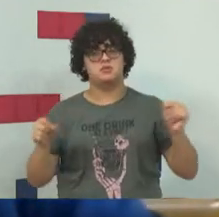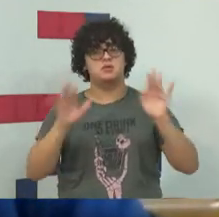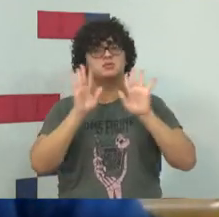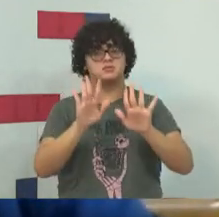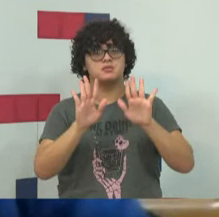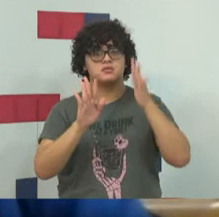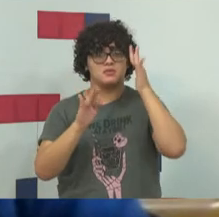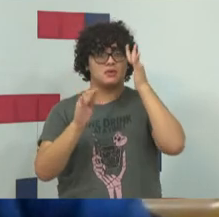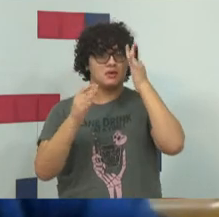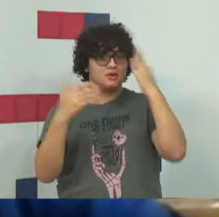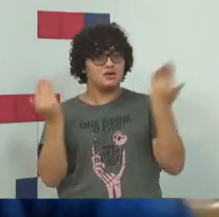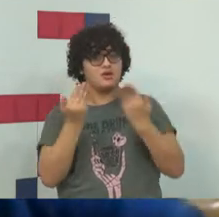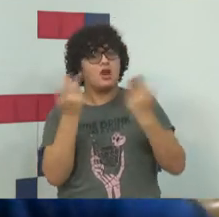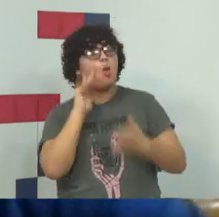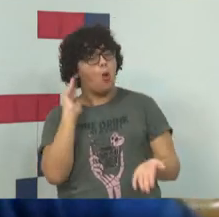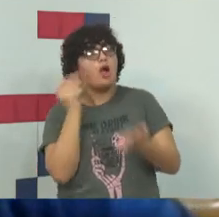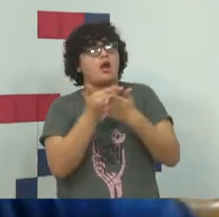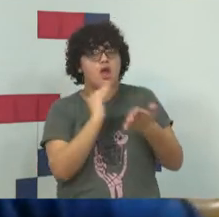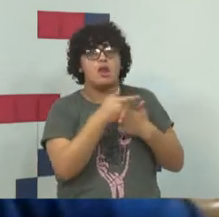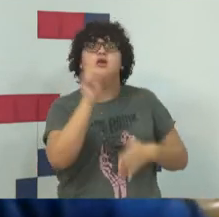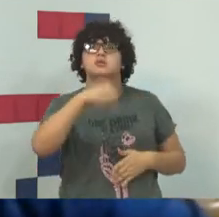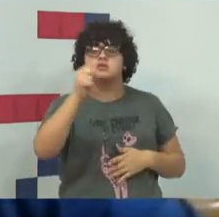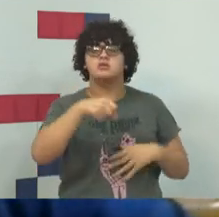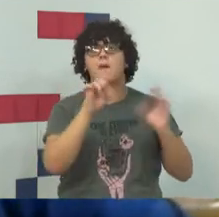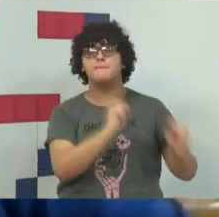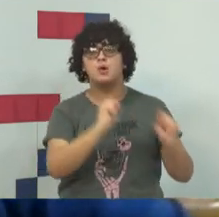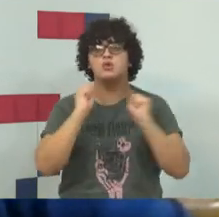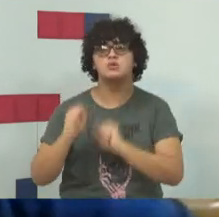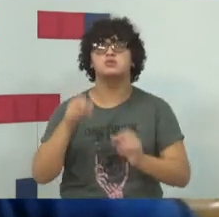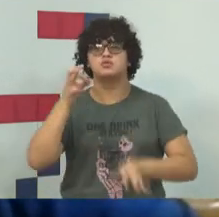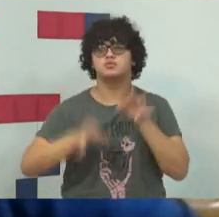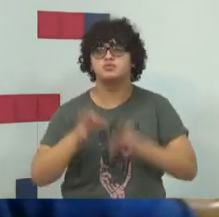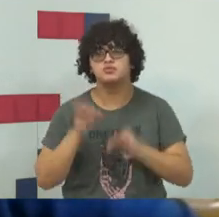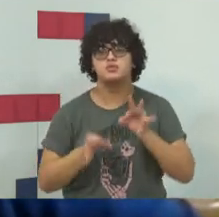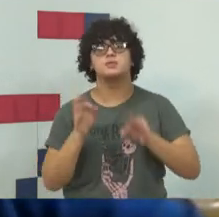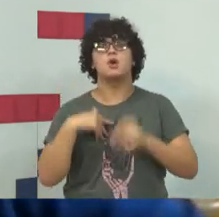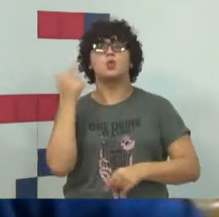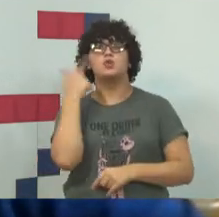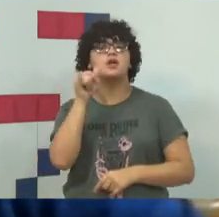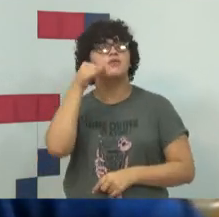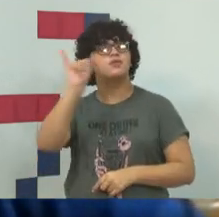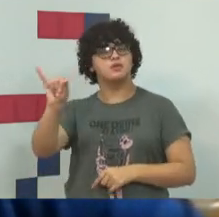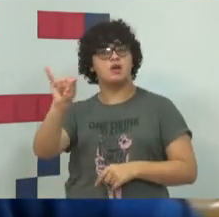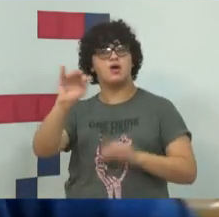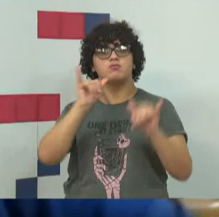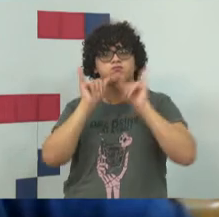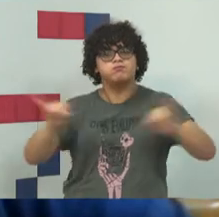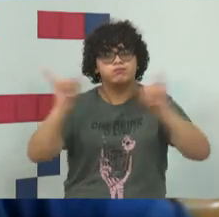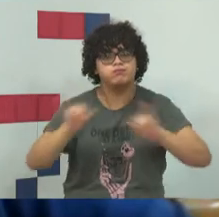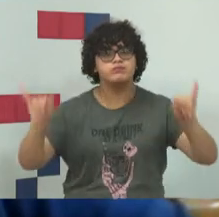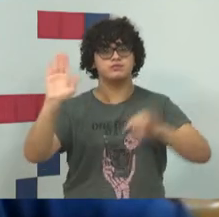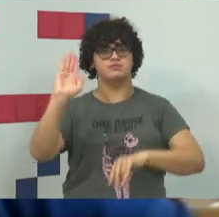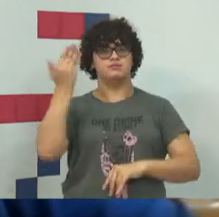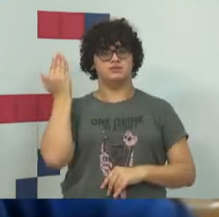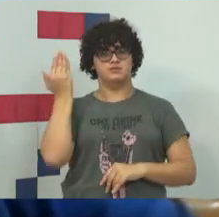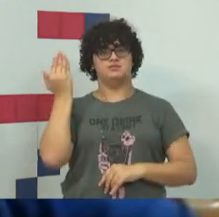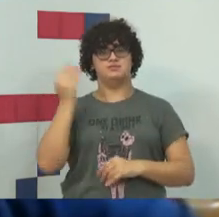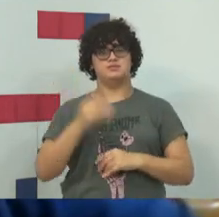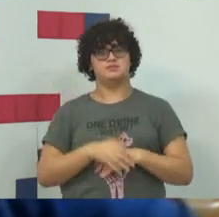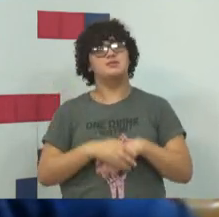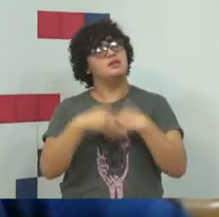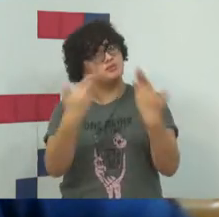então, eu acredito muito no Poder Judiciário para combater essa desinformação.